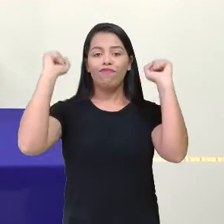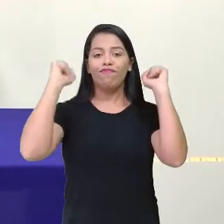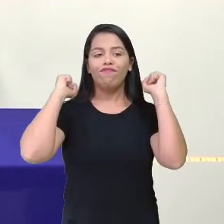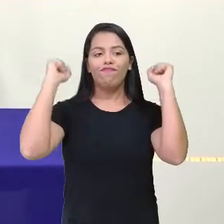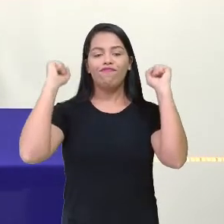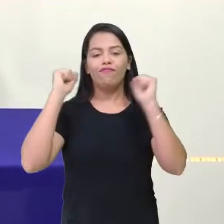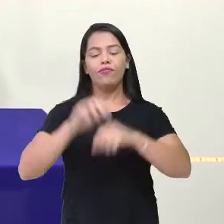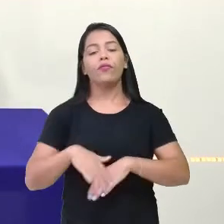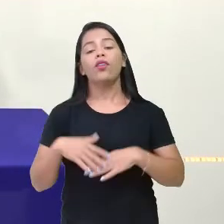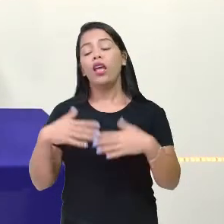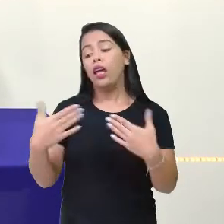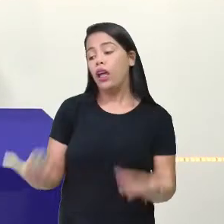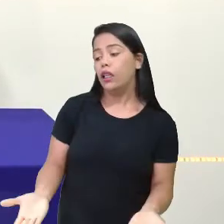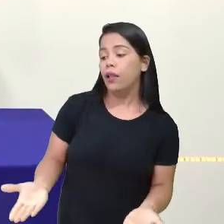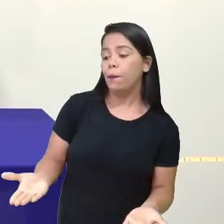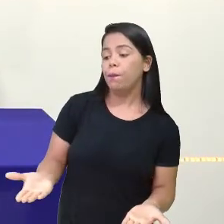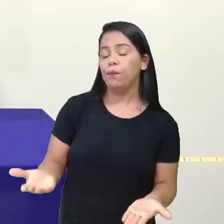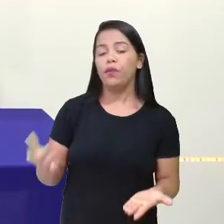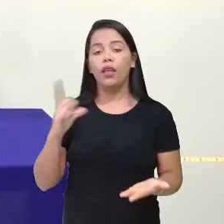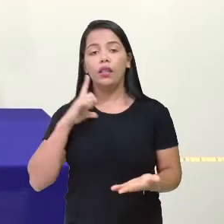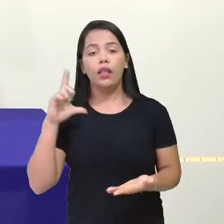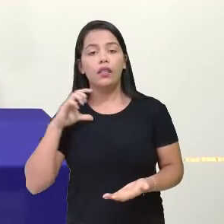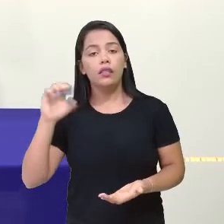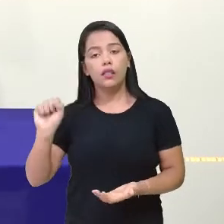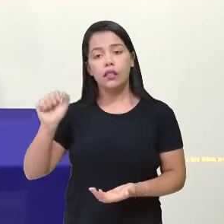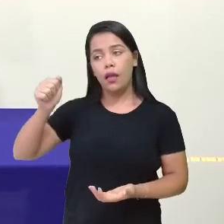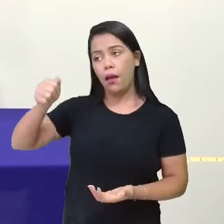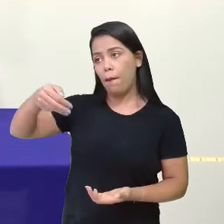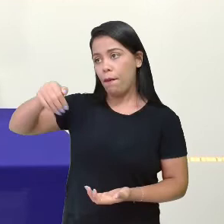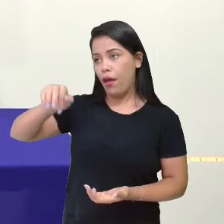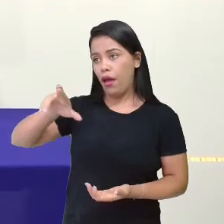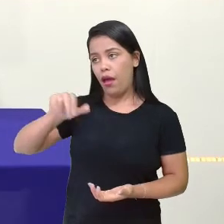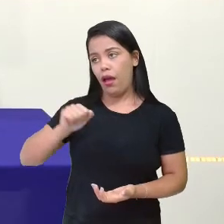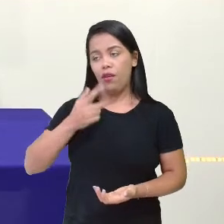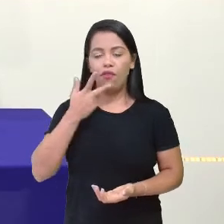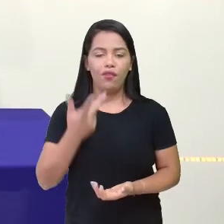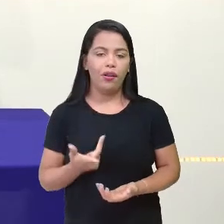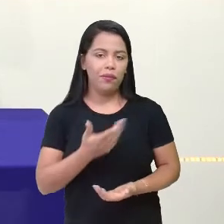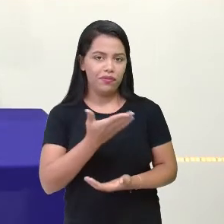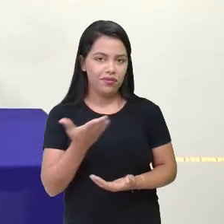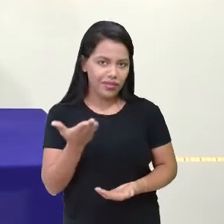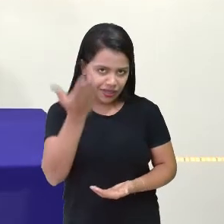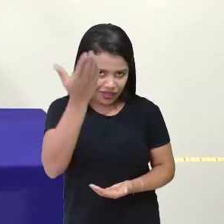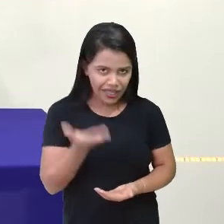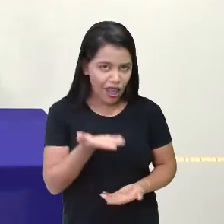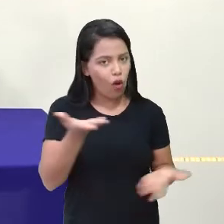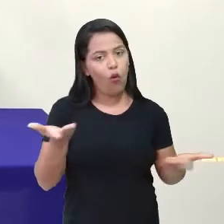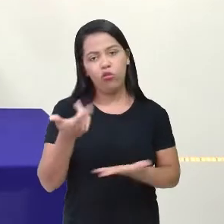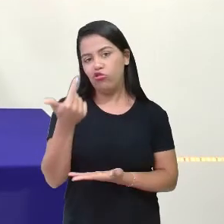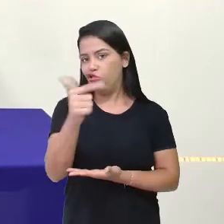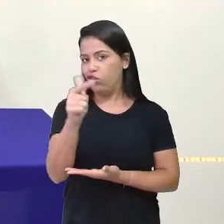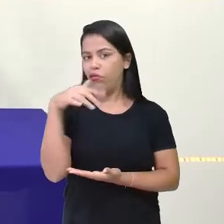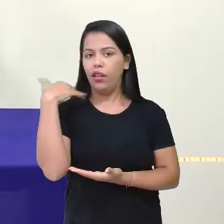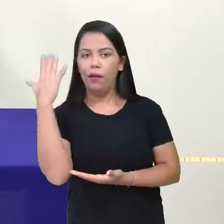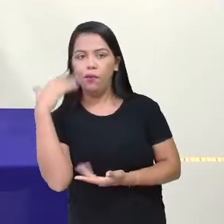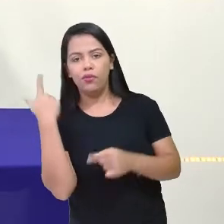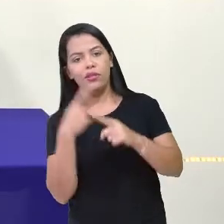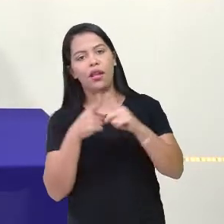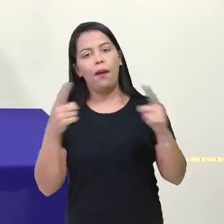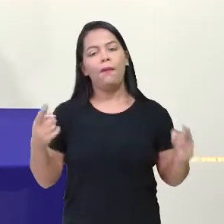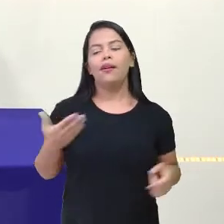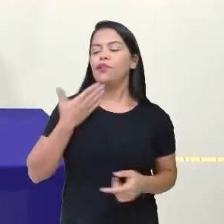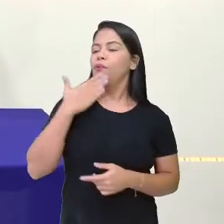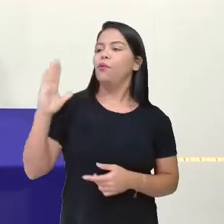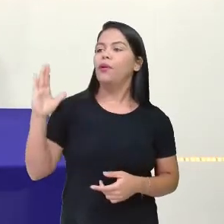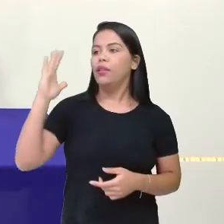Samara hoje está aí com a gente. E vou dizer para você, hoje eu não vou botar música não, Samara. Hoje não tem não. Mas eu prometo que amanhã vamos